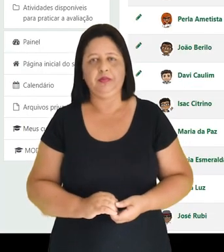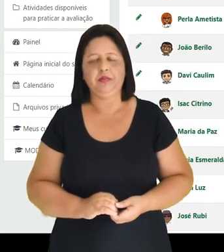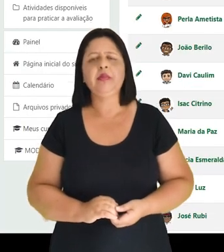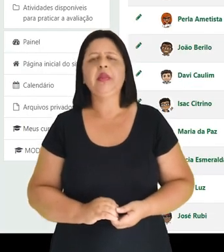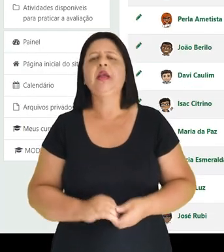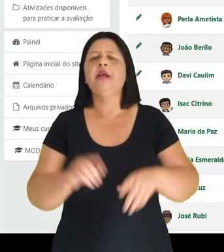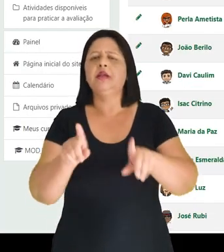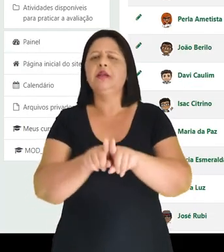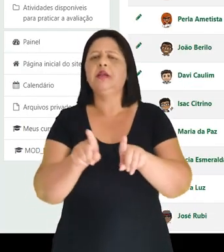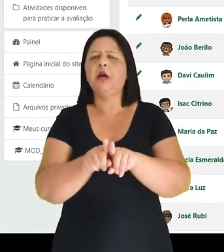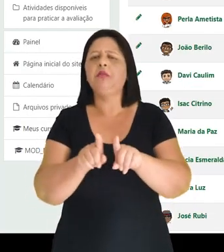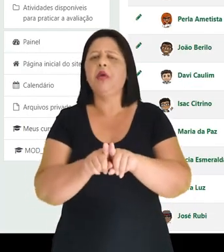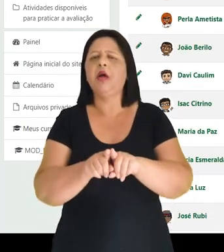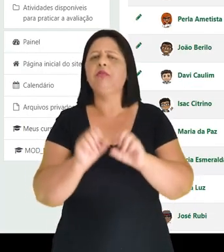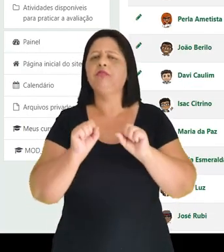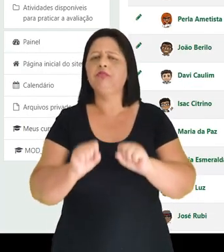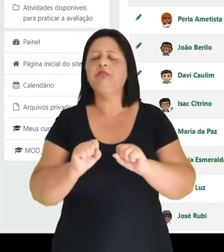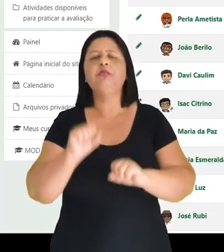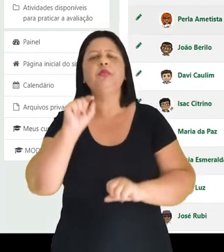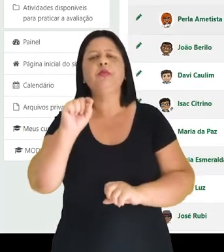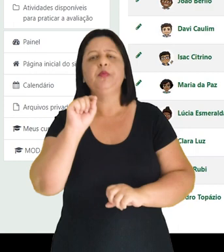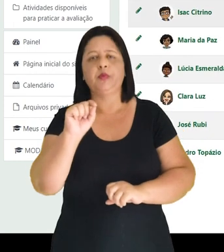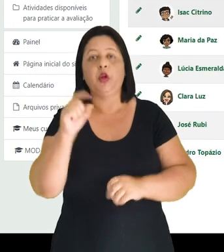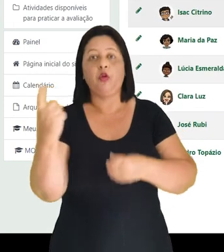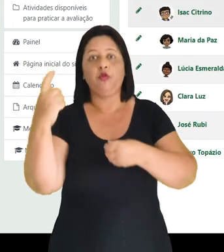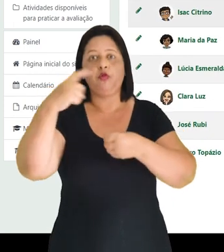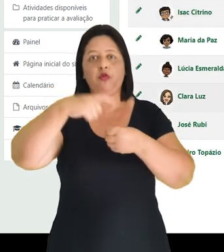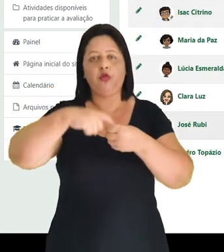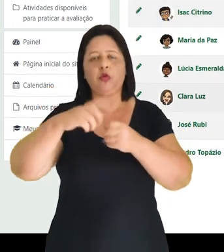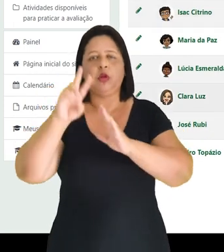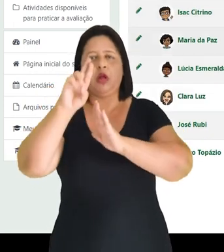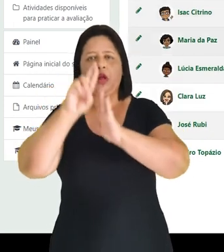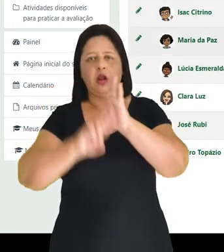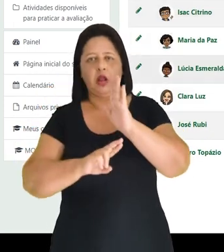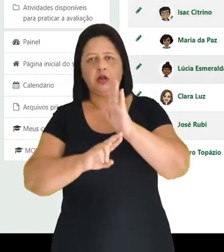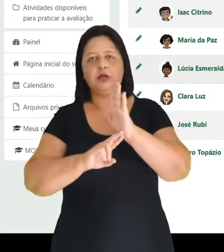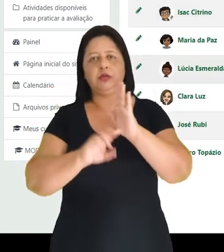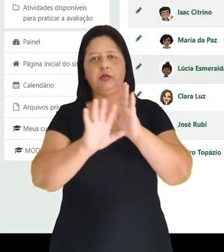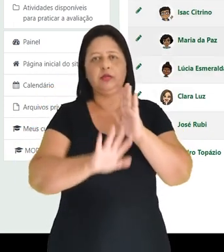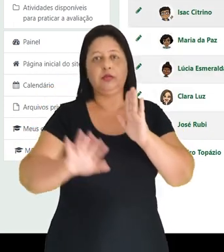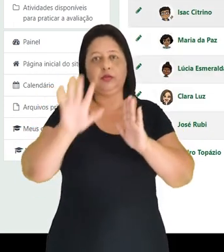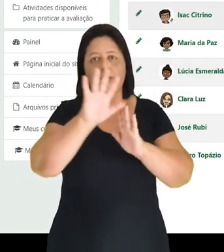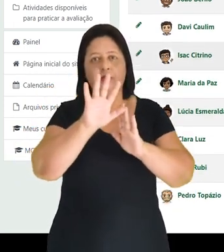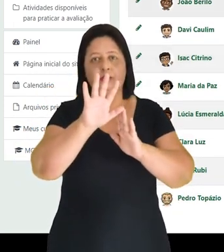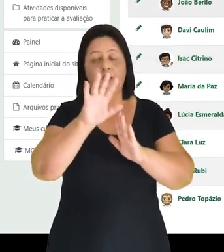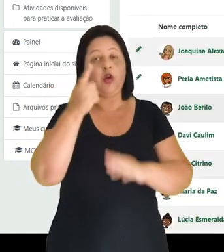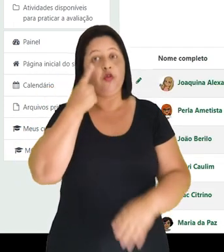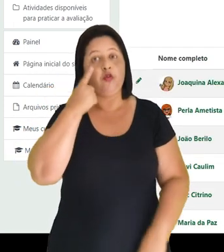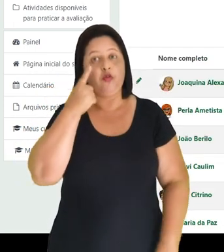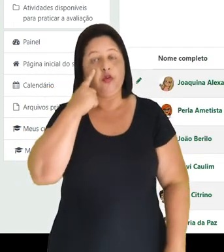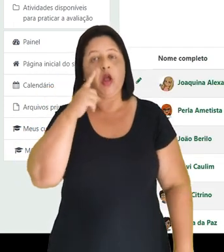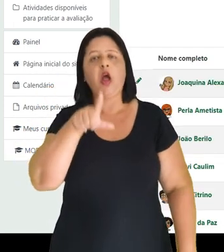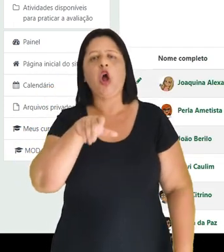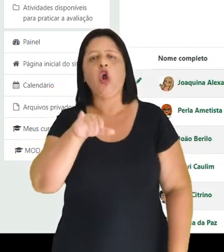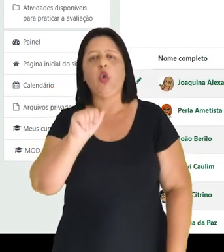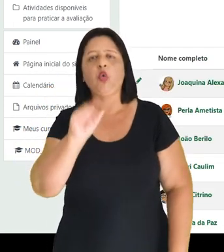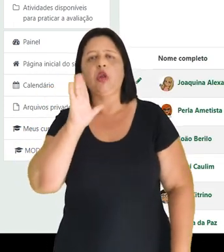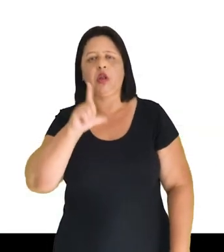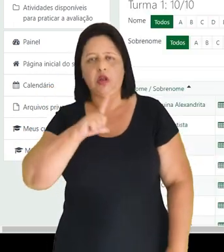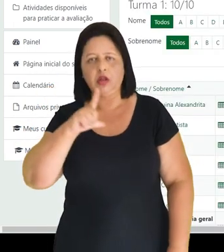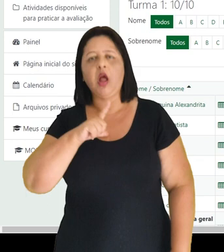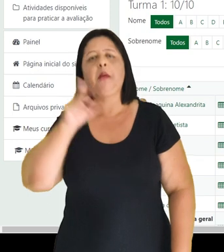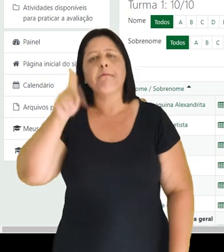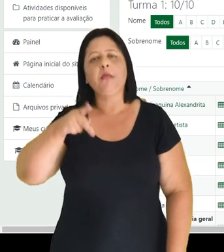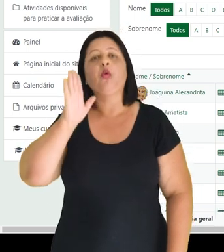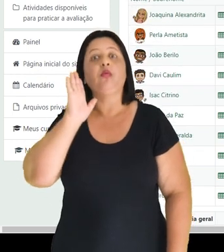Outra possibilidade. Então, eu vou voltar aqui no relatório geral. Aqui já foi lançada a nota da Lúcia Esmeralda, mas eu